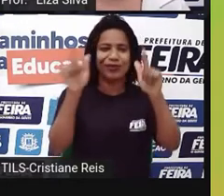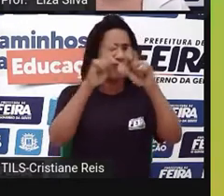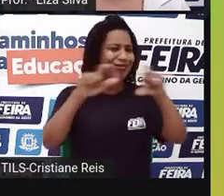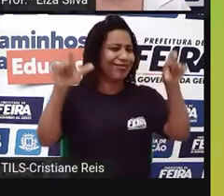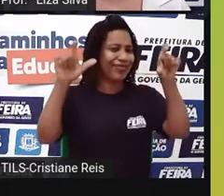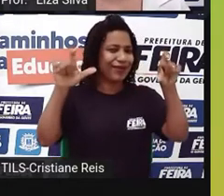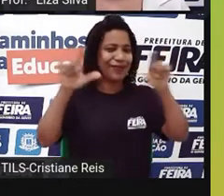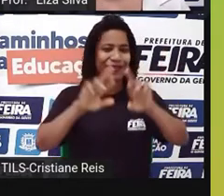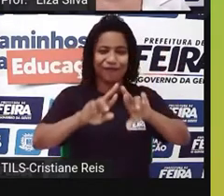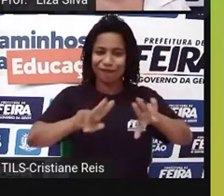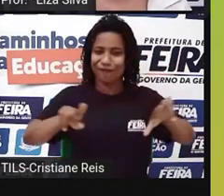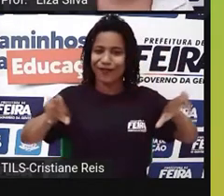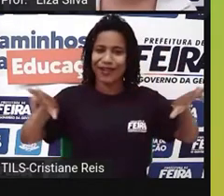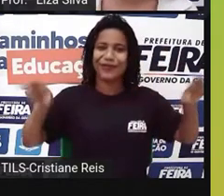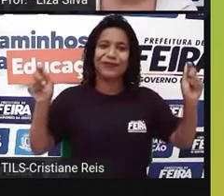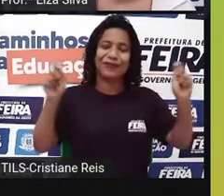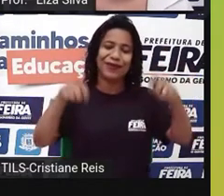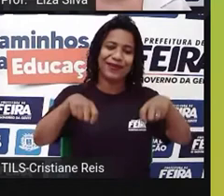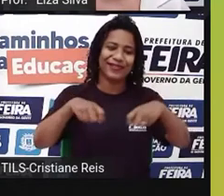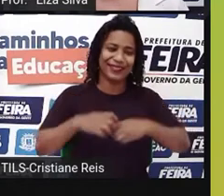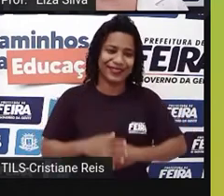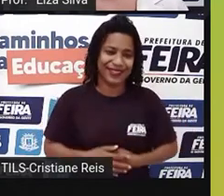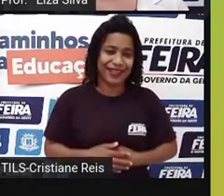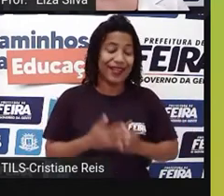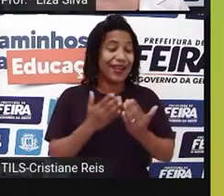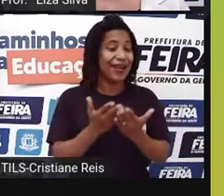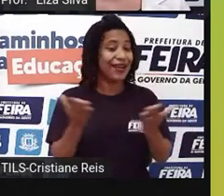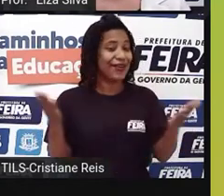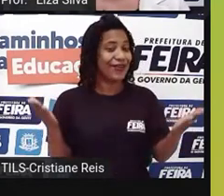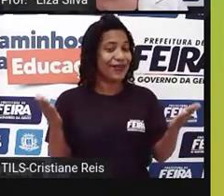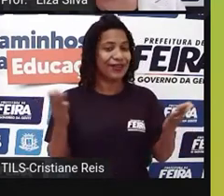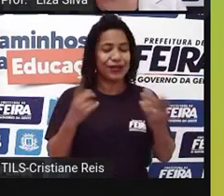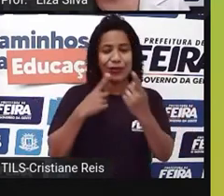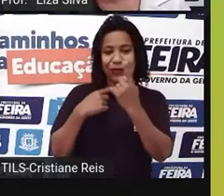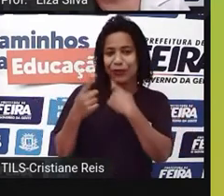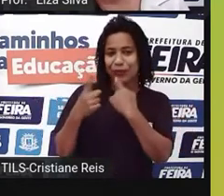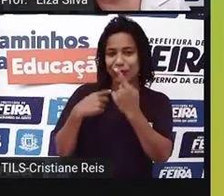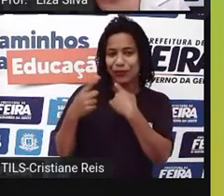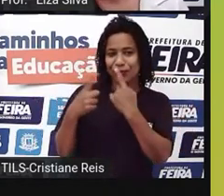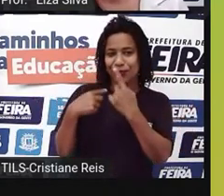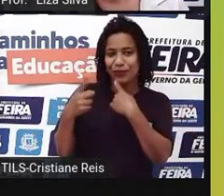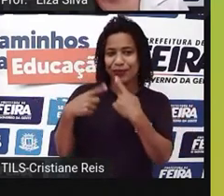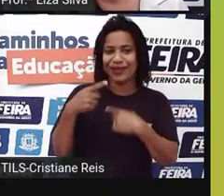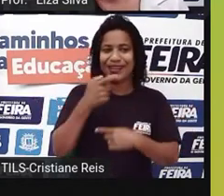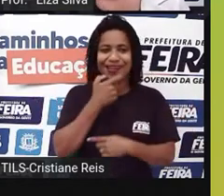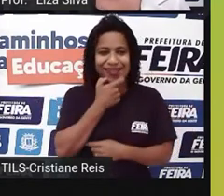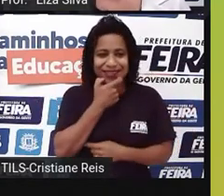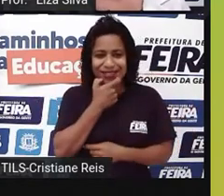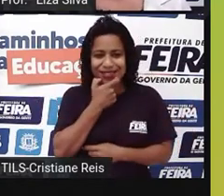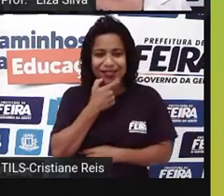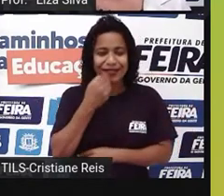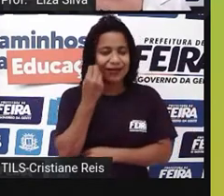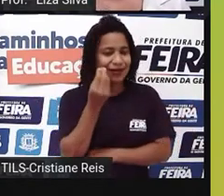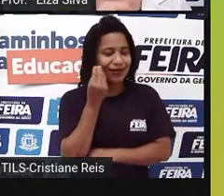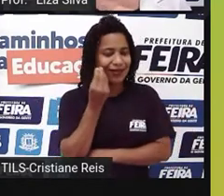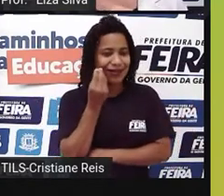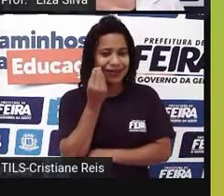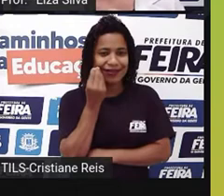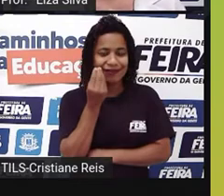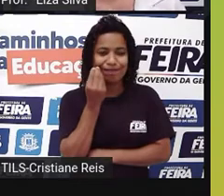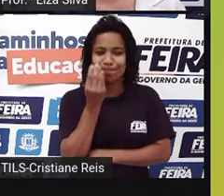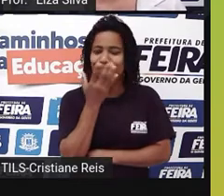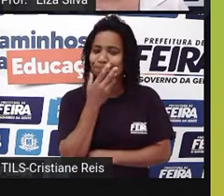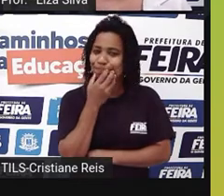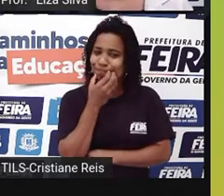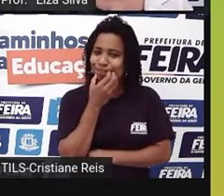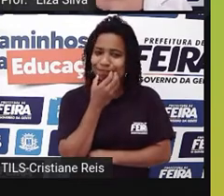Ok, students? E agora, nós vamos assistir uma entrevista em inglês. Vocês vão entender, porque